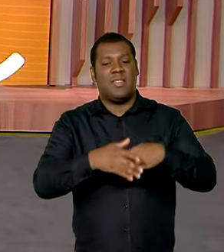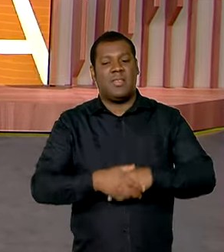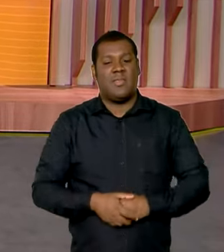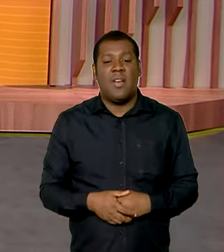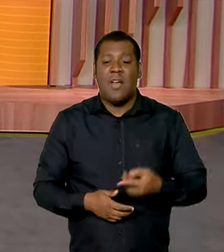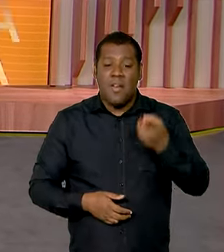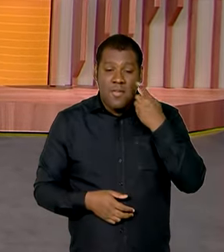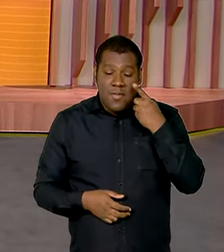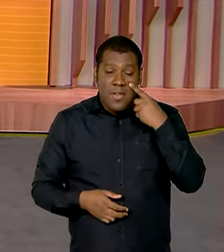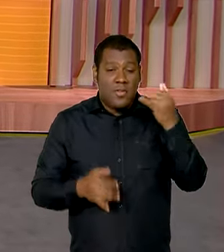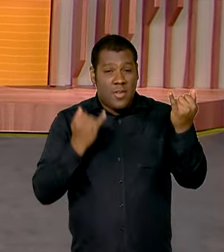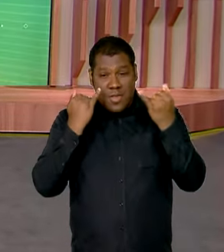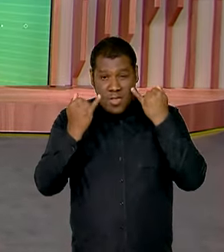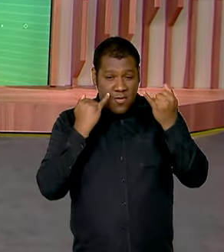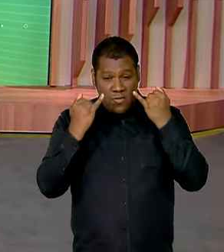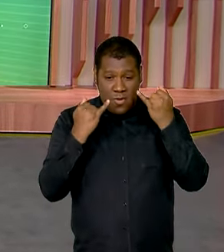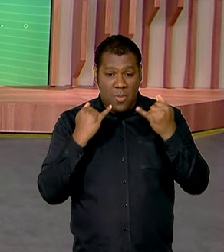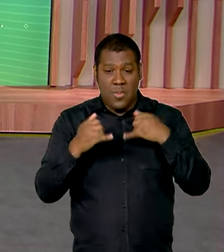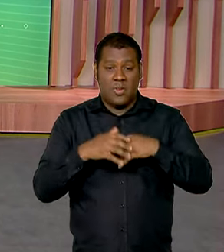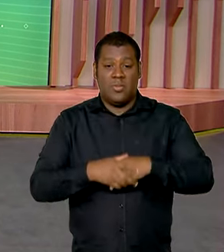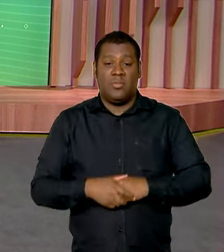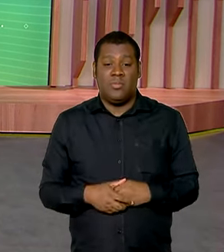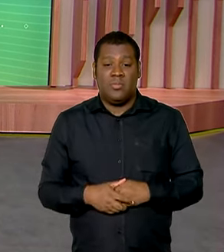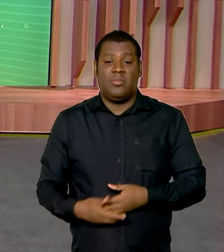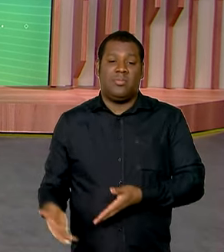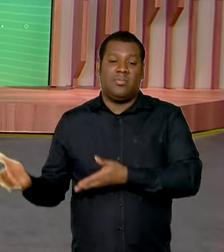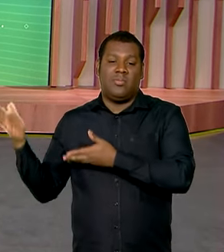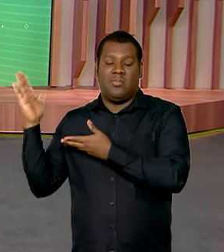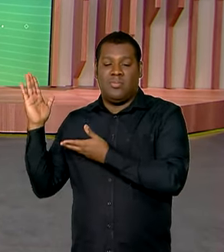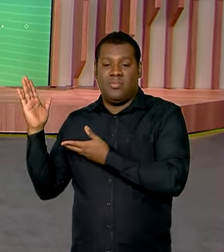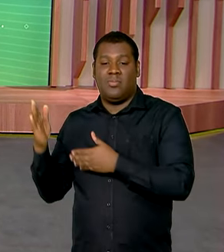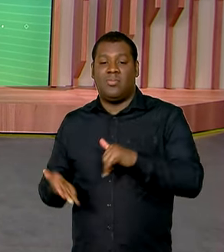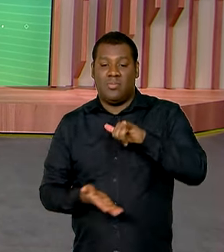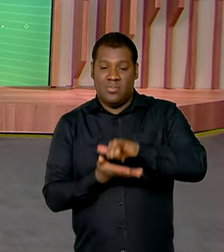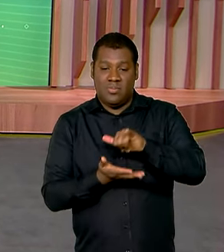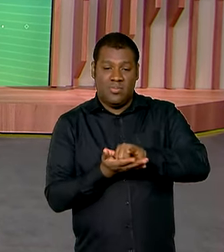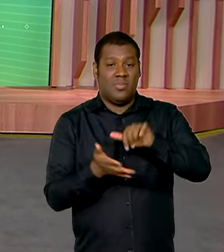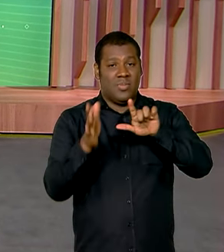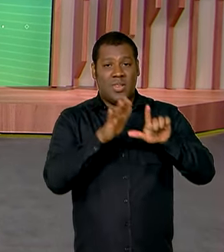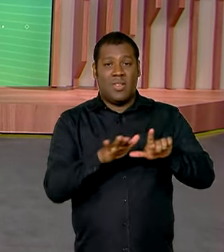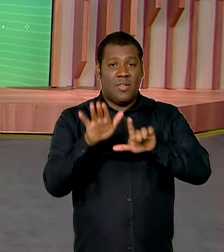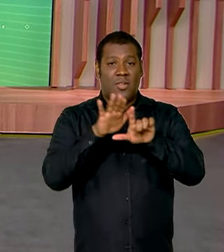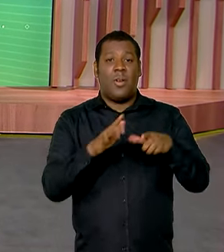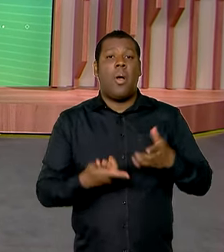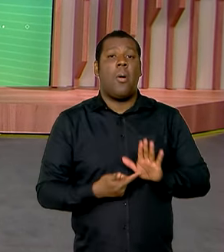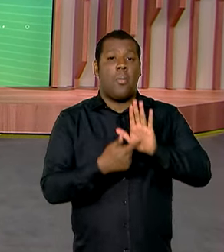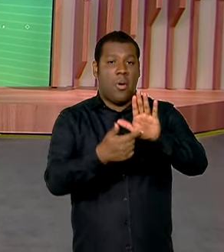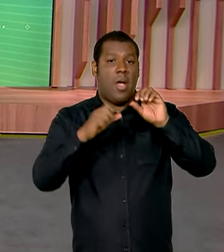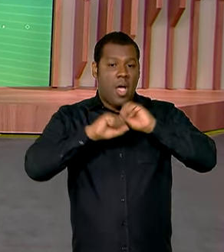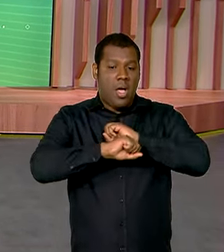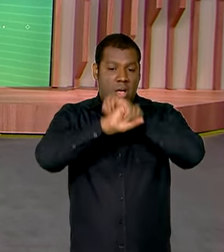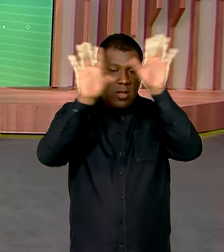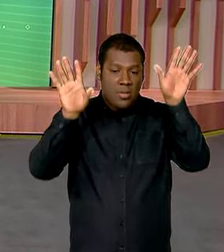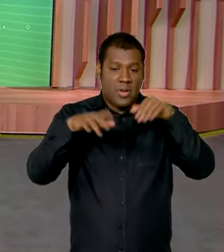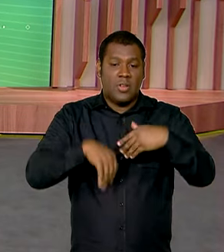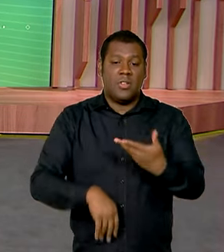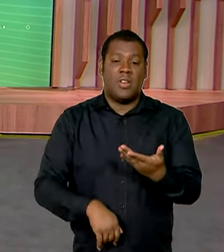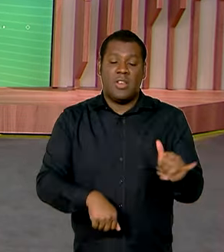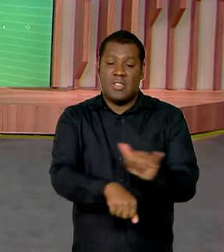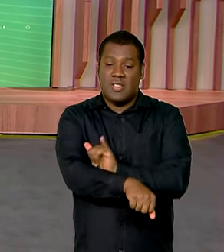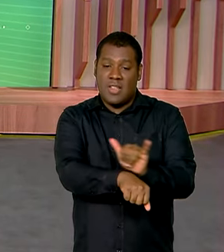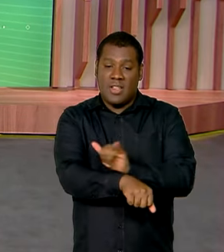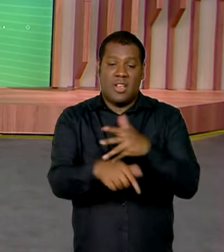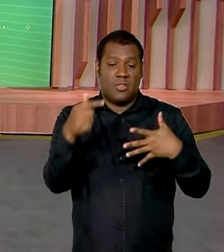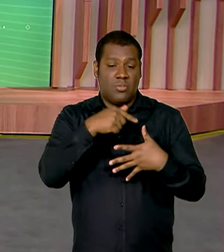olhada nos dados disponíveis no Comunica.br a plataforma que mostra com transparência as entregas do governo